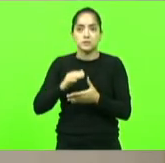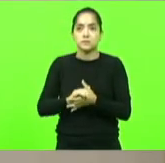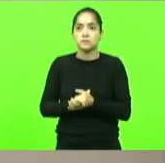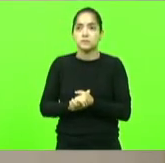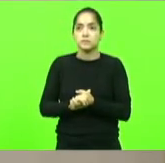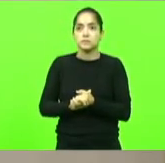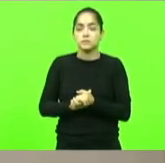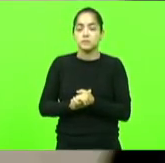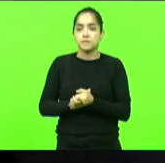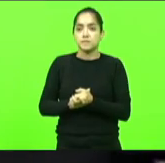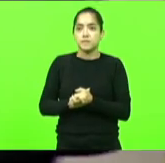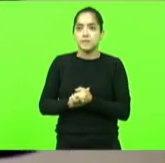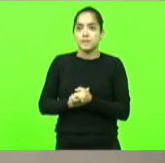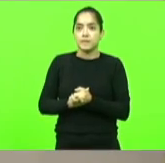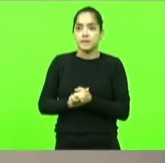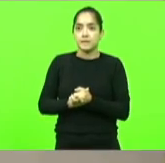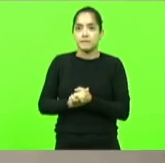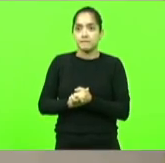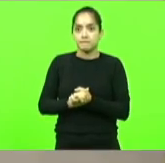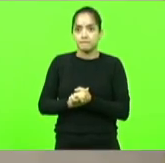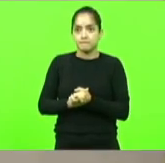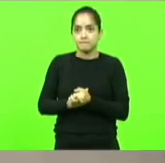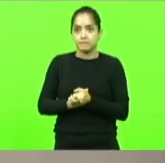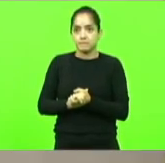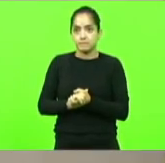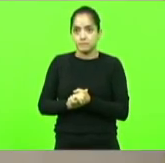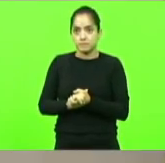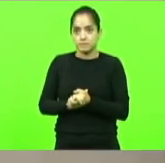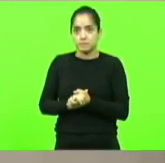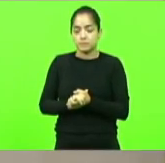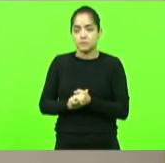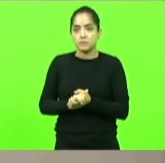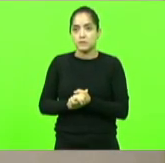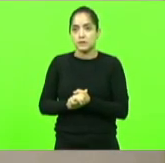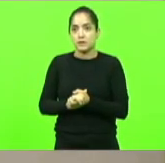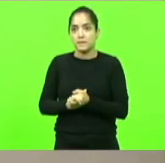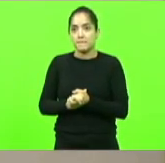mais nove deputados